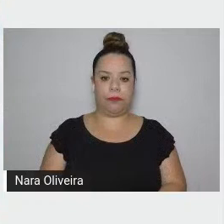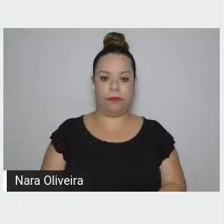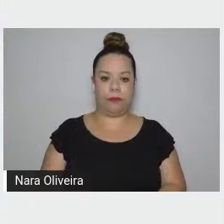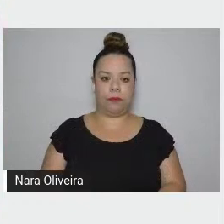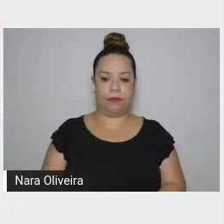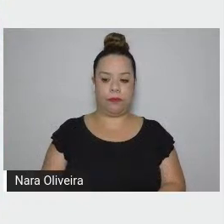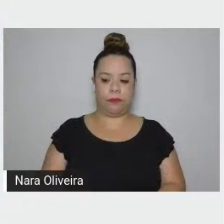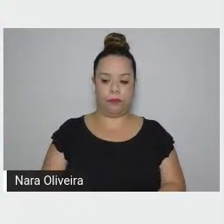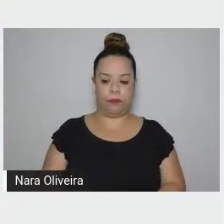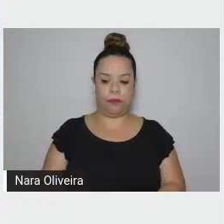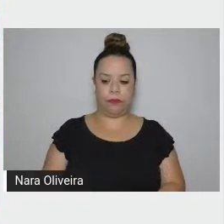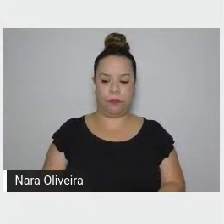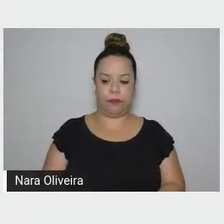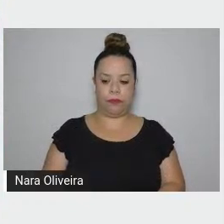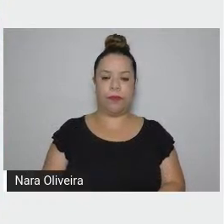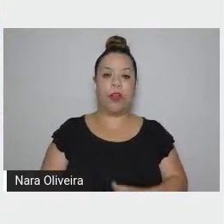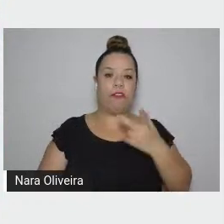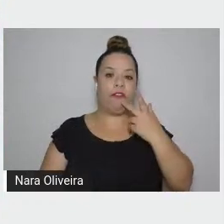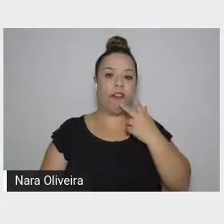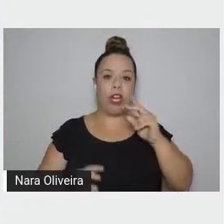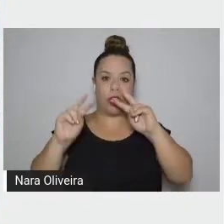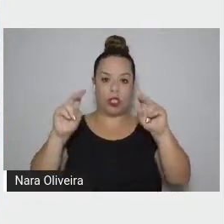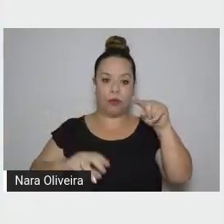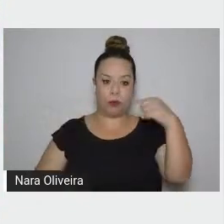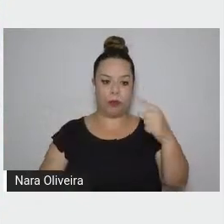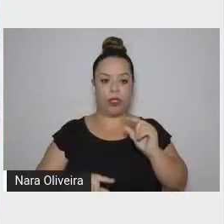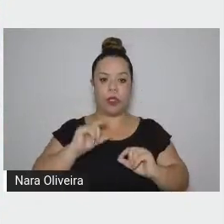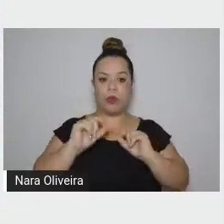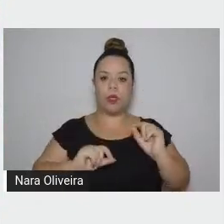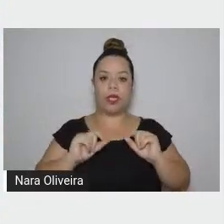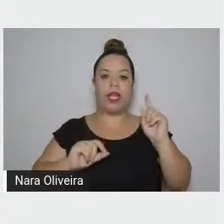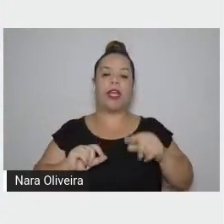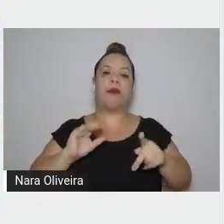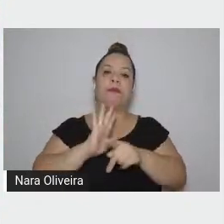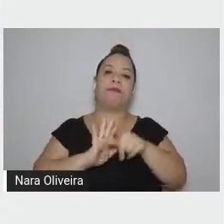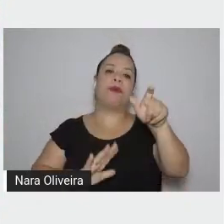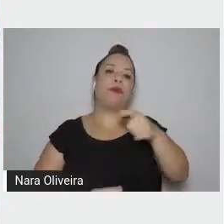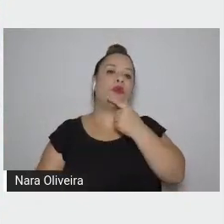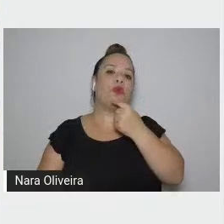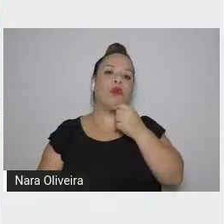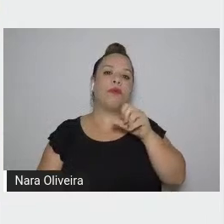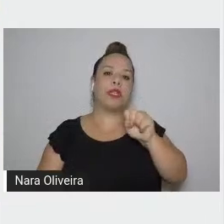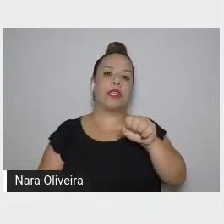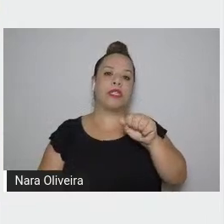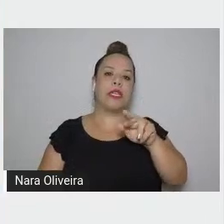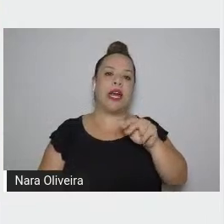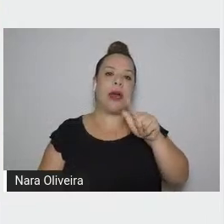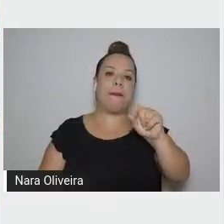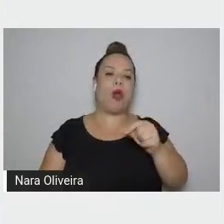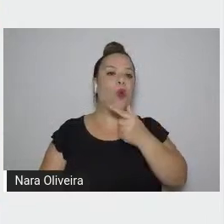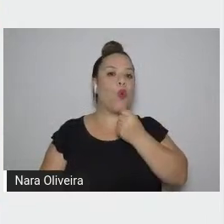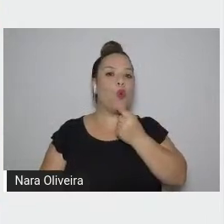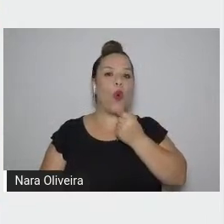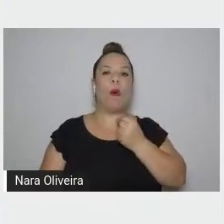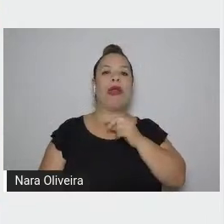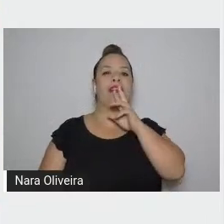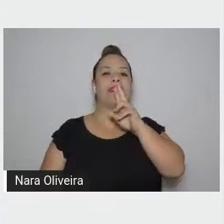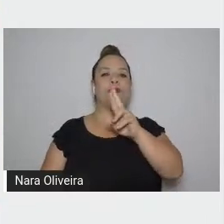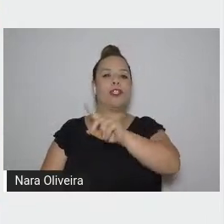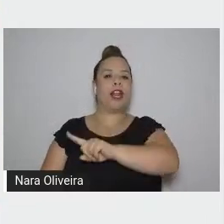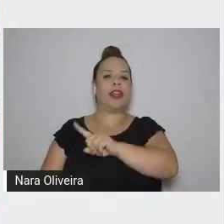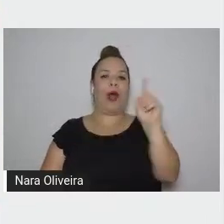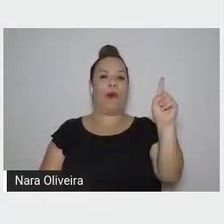falar rapidamente é Saramago como o homem do não. Numa